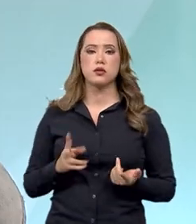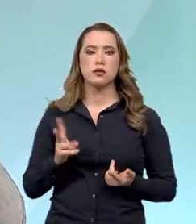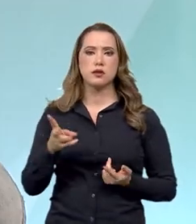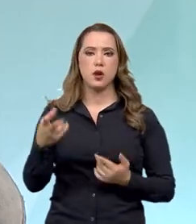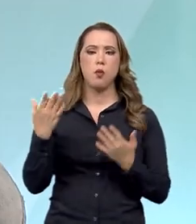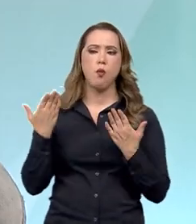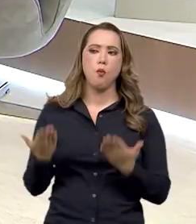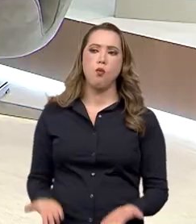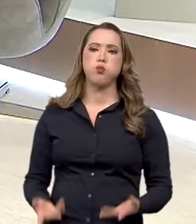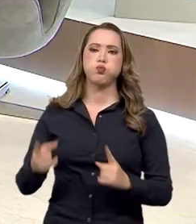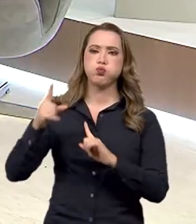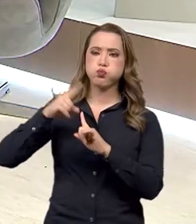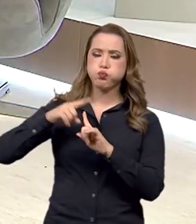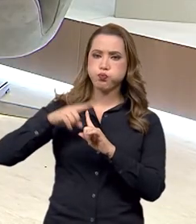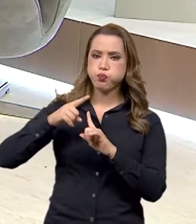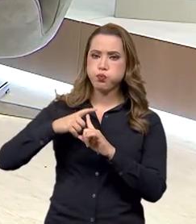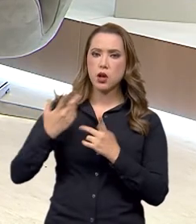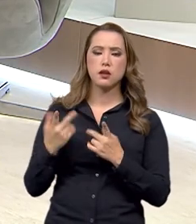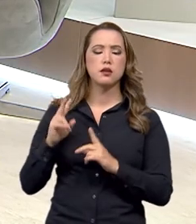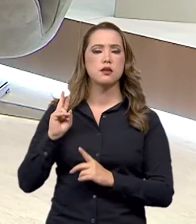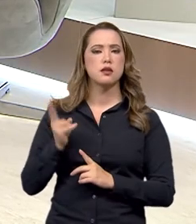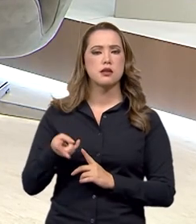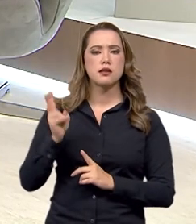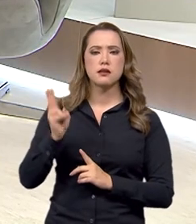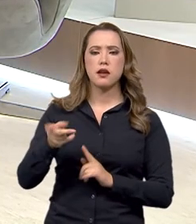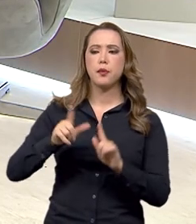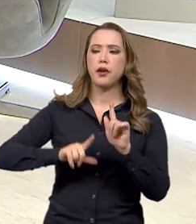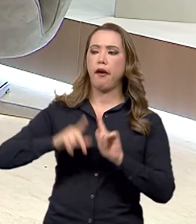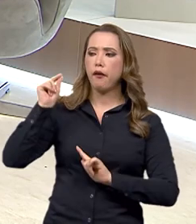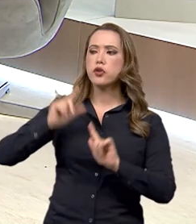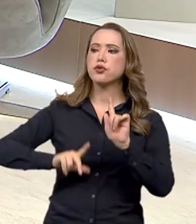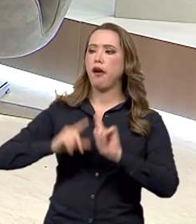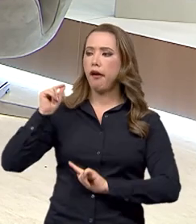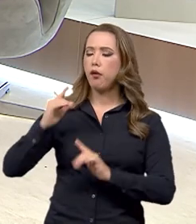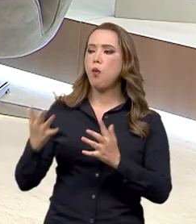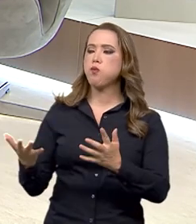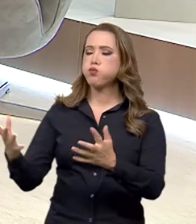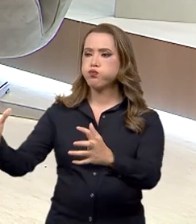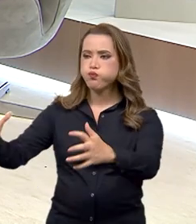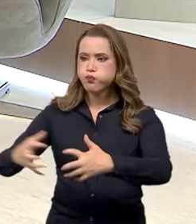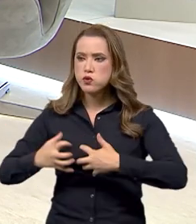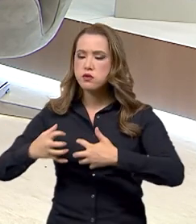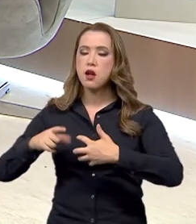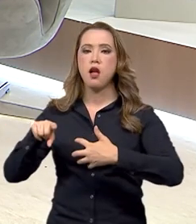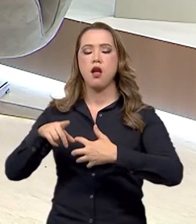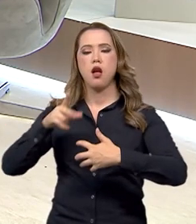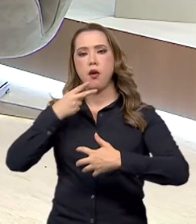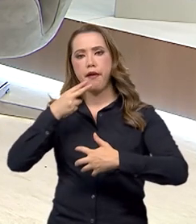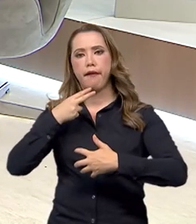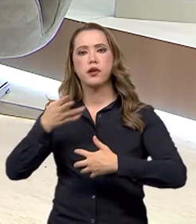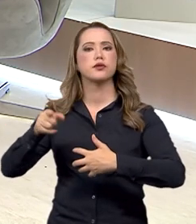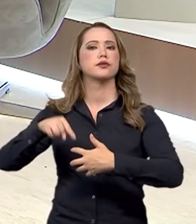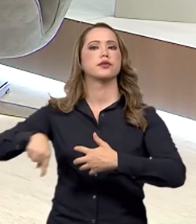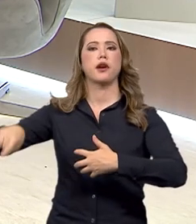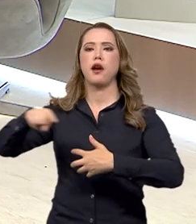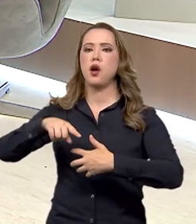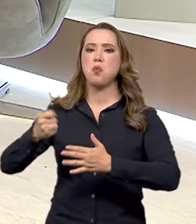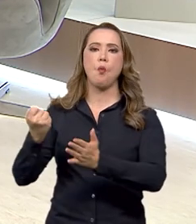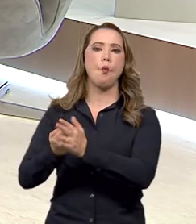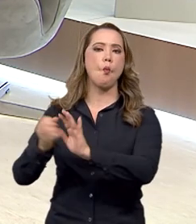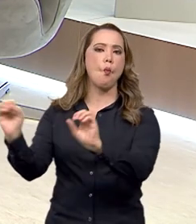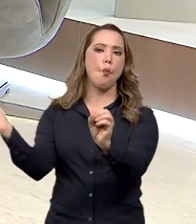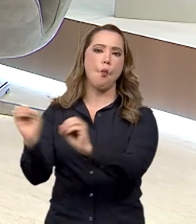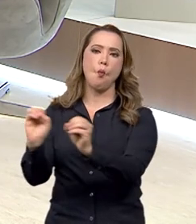portos brasileiros bate recorde todo mês. Todo mês. Esses produtos ingressam aqui sem pagar